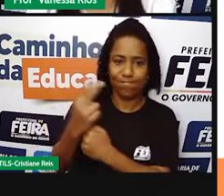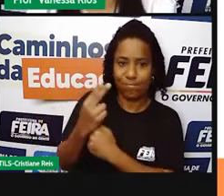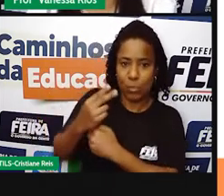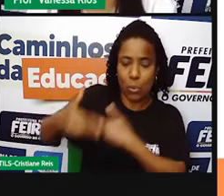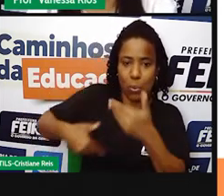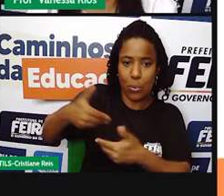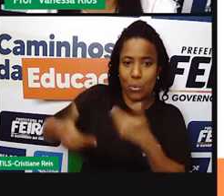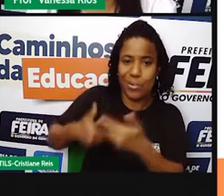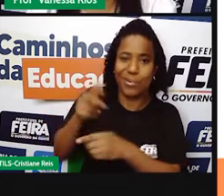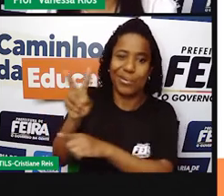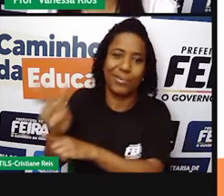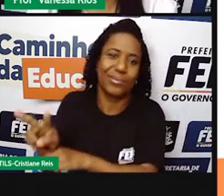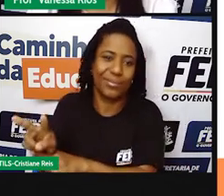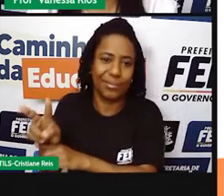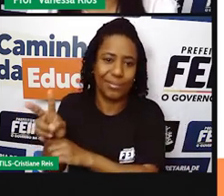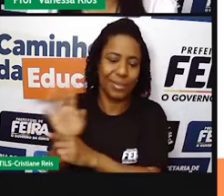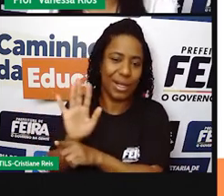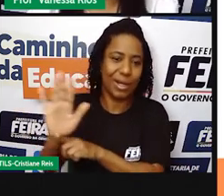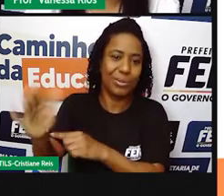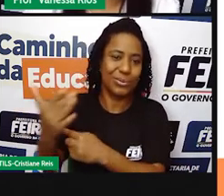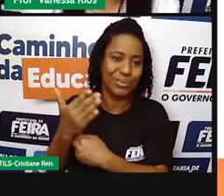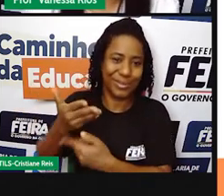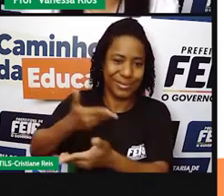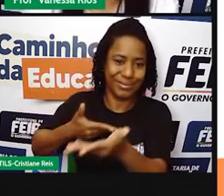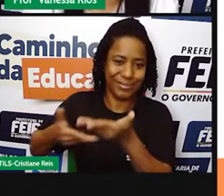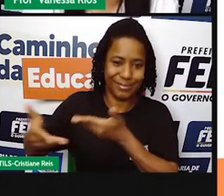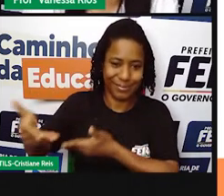pessoas vivendo de forma isolada.